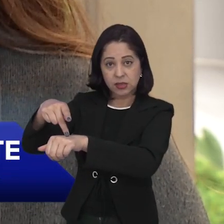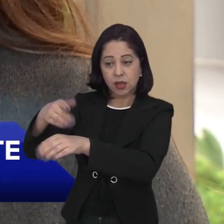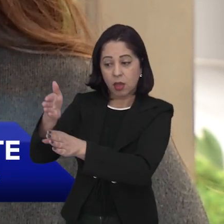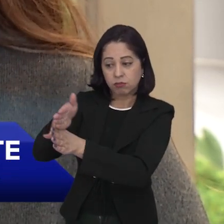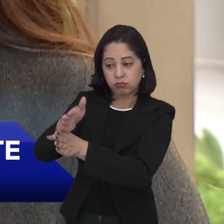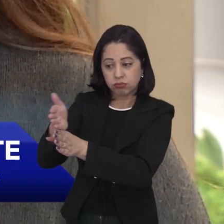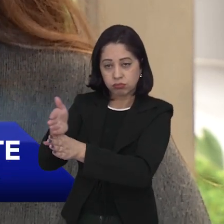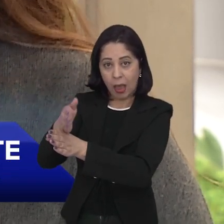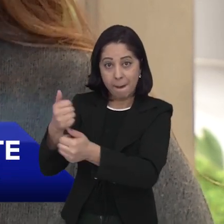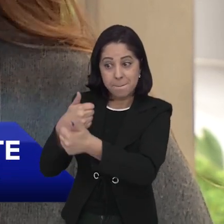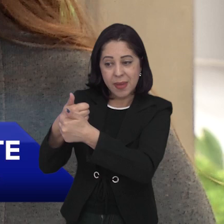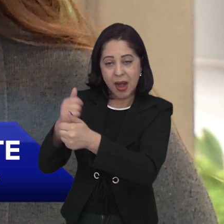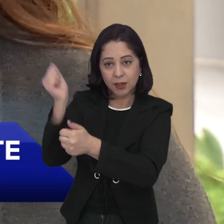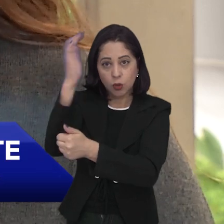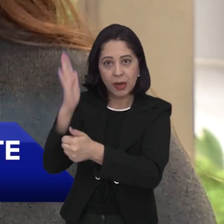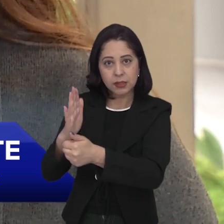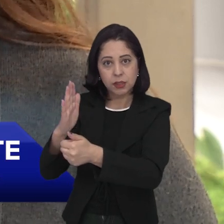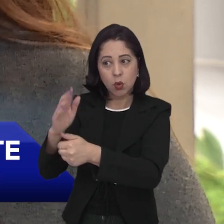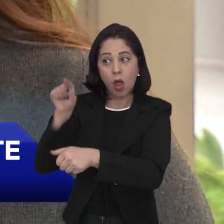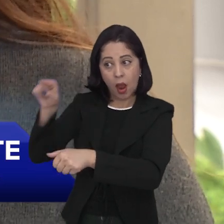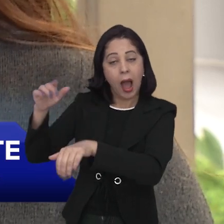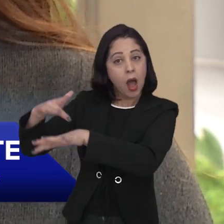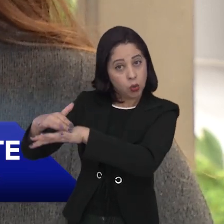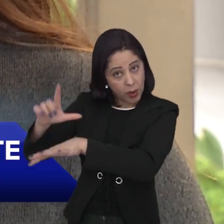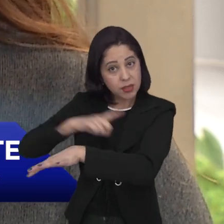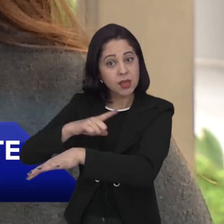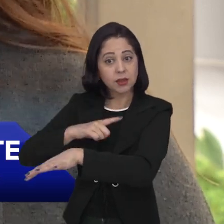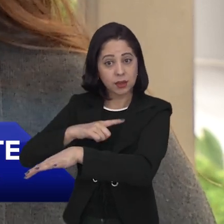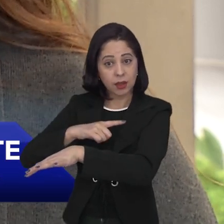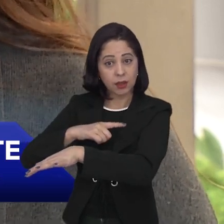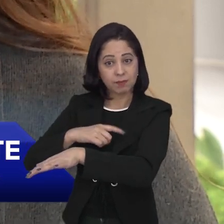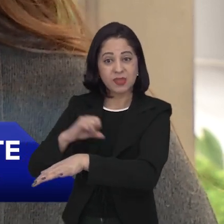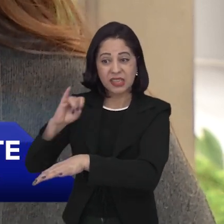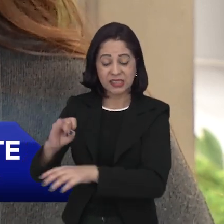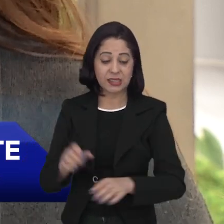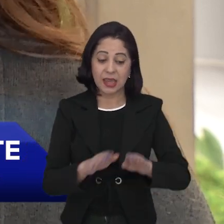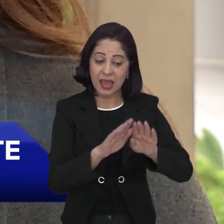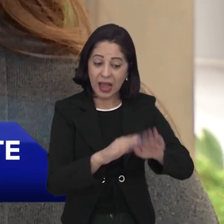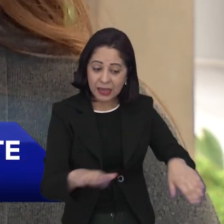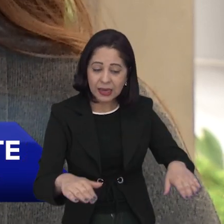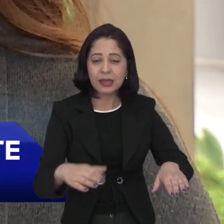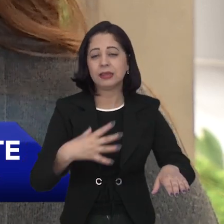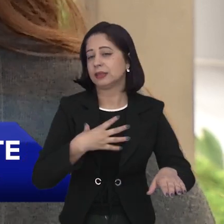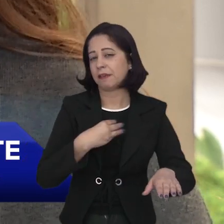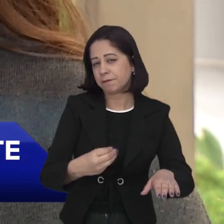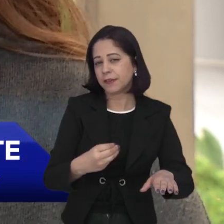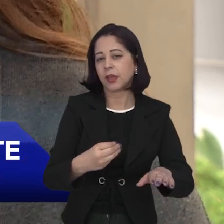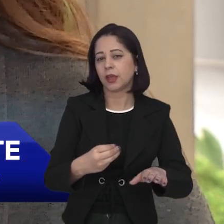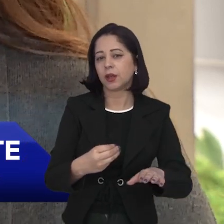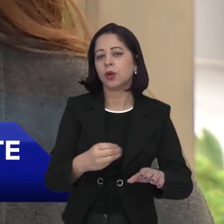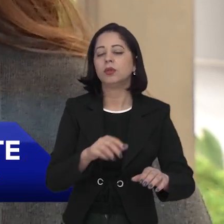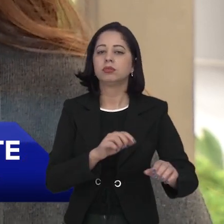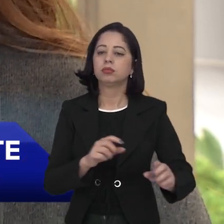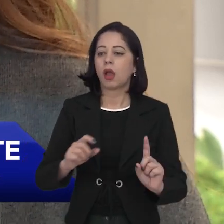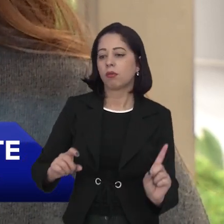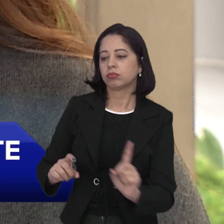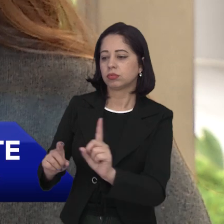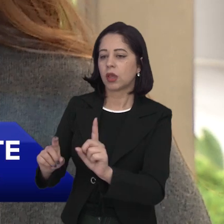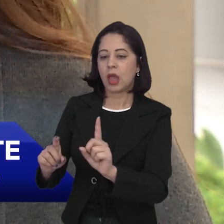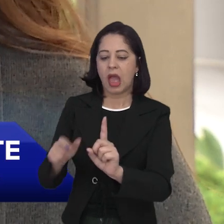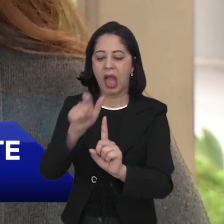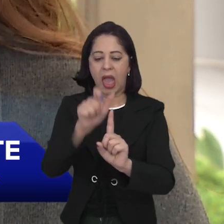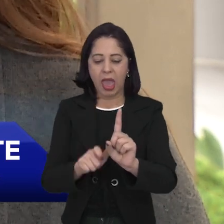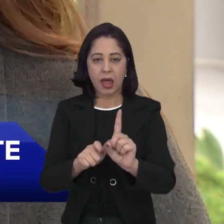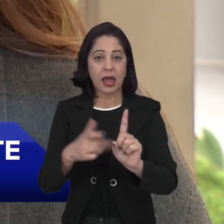existe, e que tem contato direto com a nossa população. E se a sua criança, ou se o seu parente, ou uma criança próxima dessas cidades